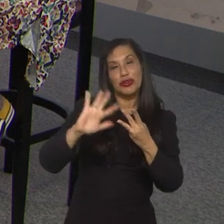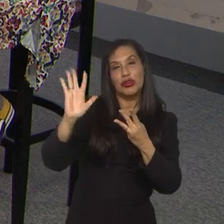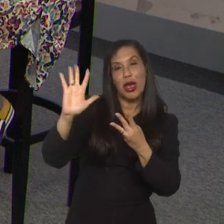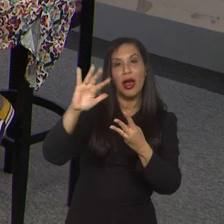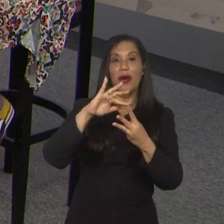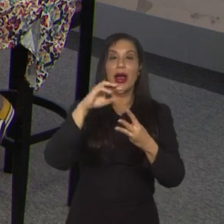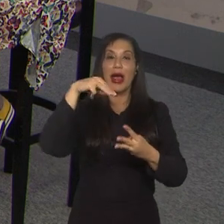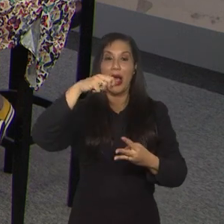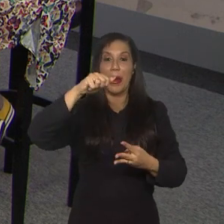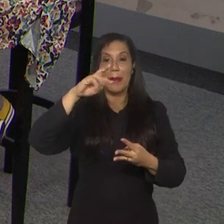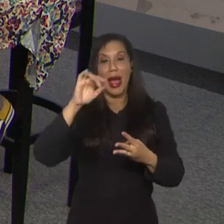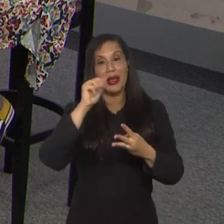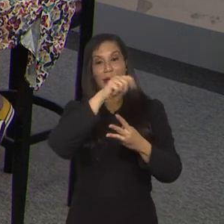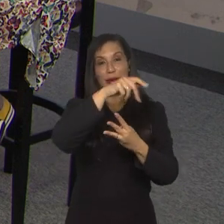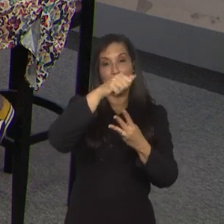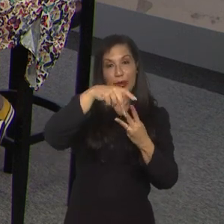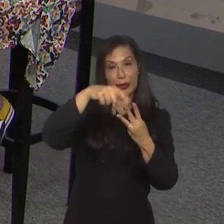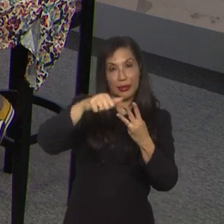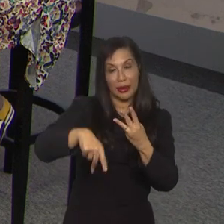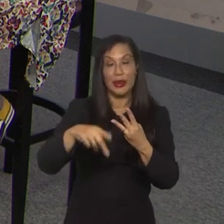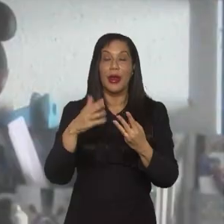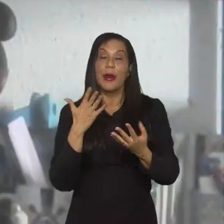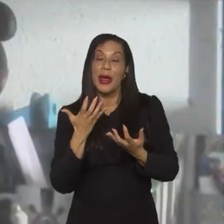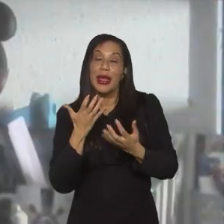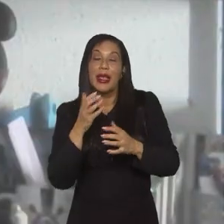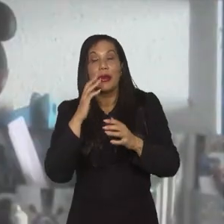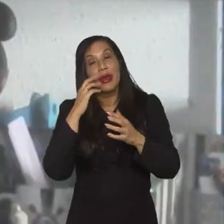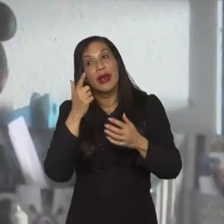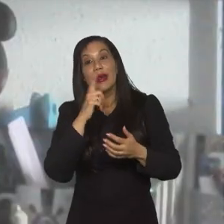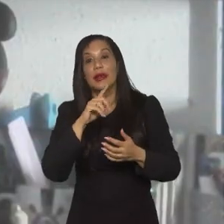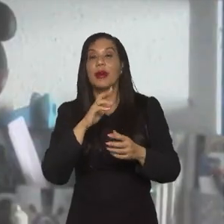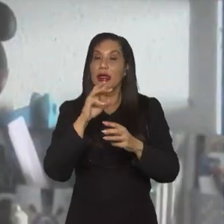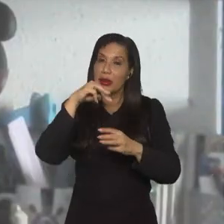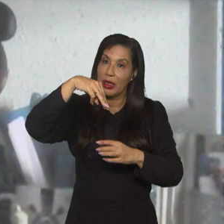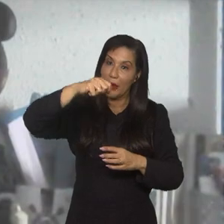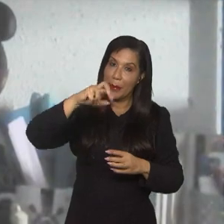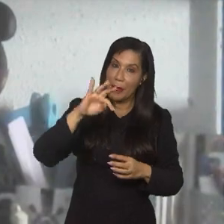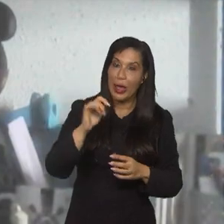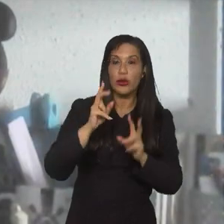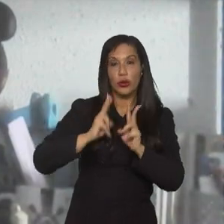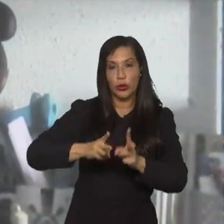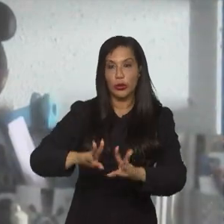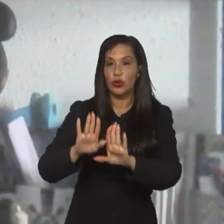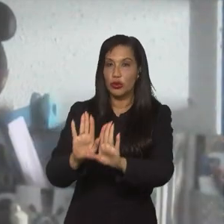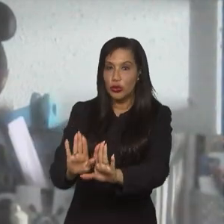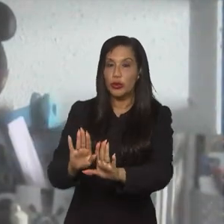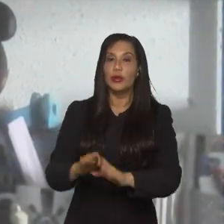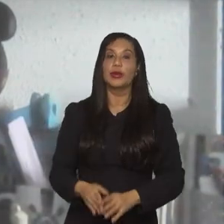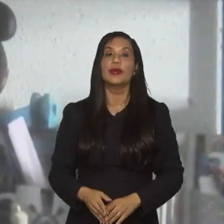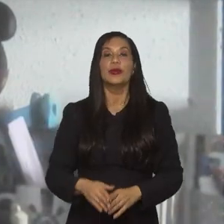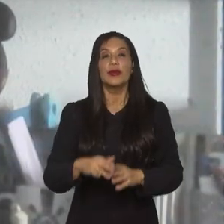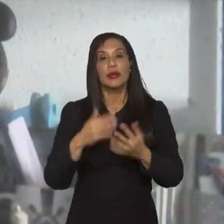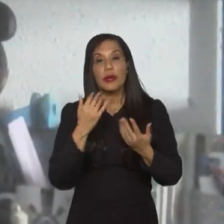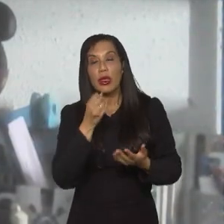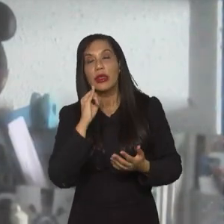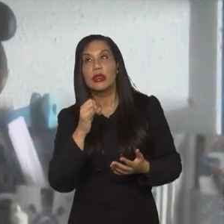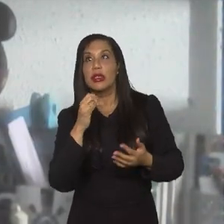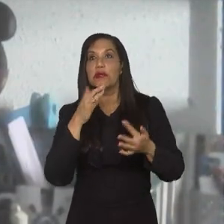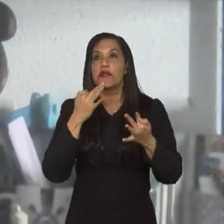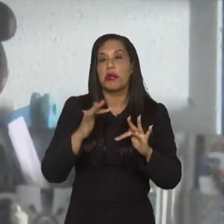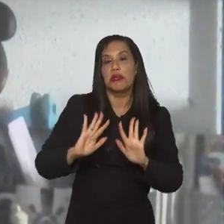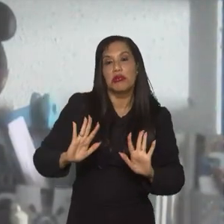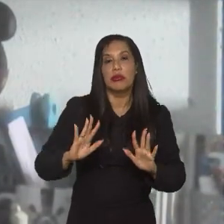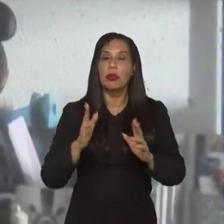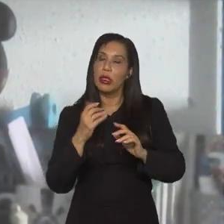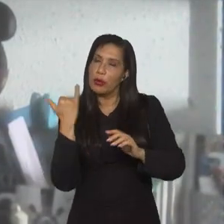agora. E a gente espera que ela ganhe essa Copa. Então, não tem como tirar a Marta, independente de como ela chega. E, ao